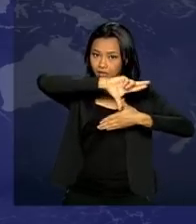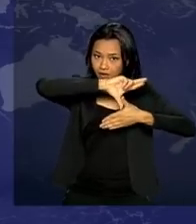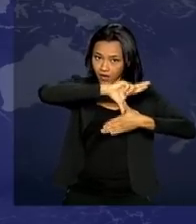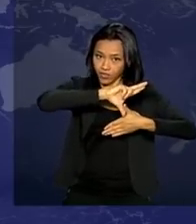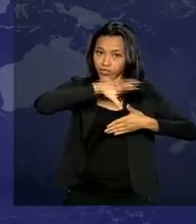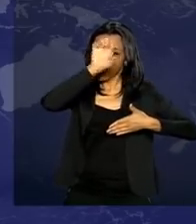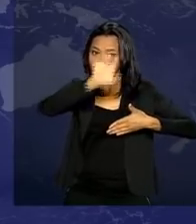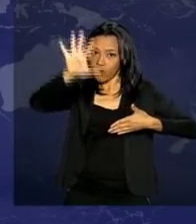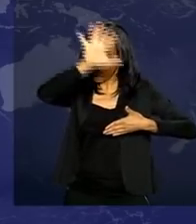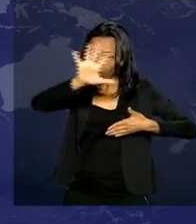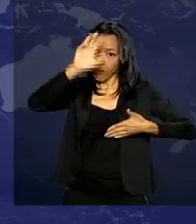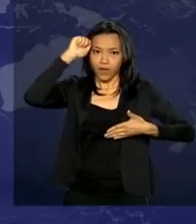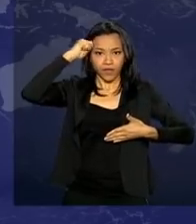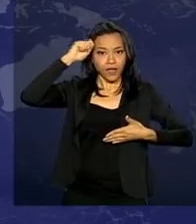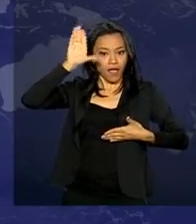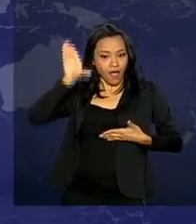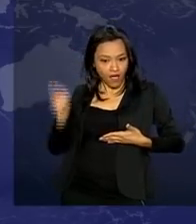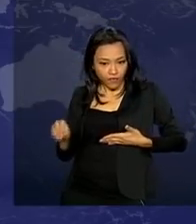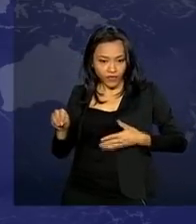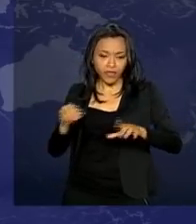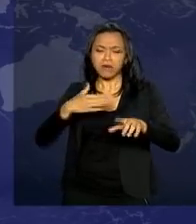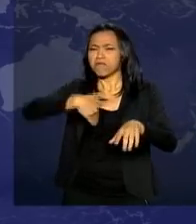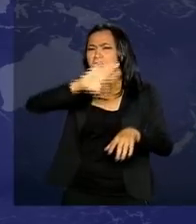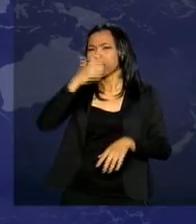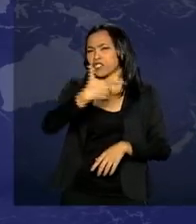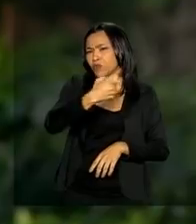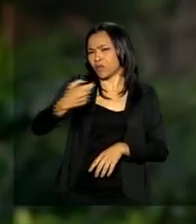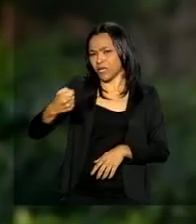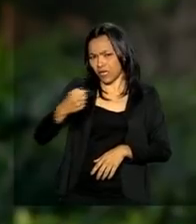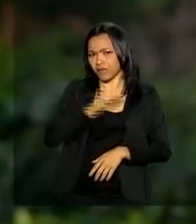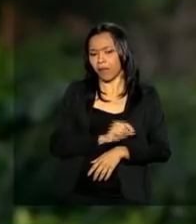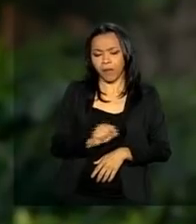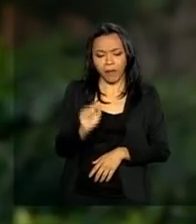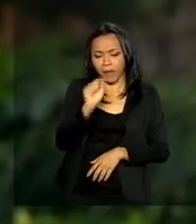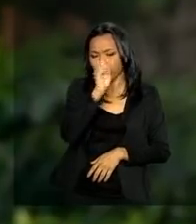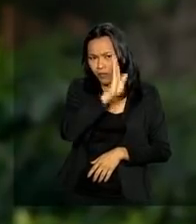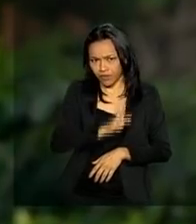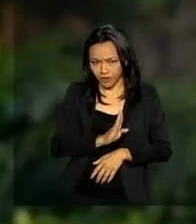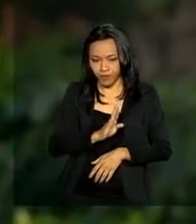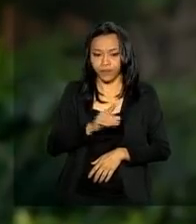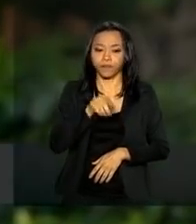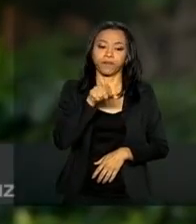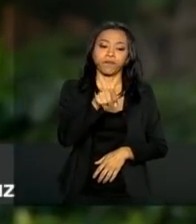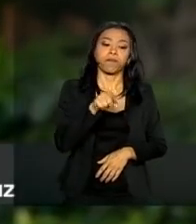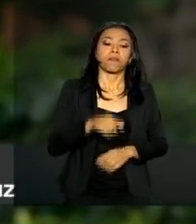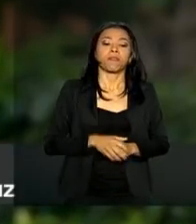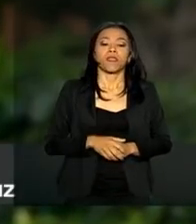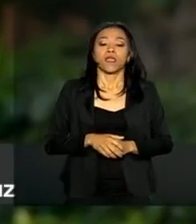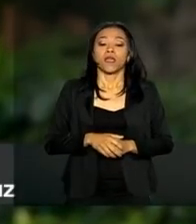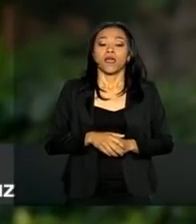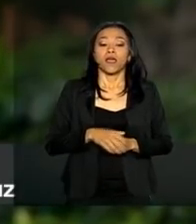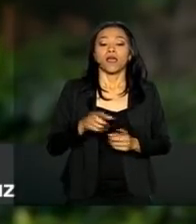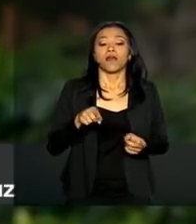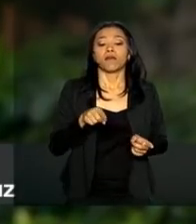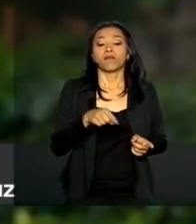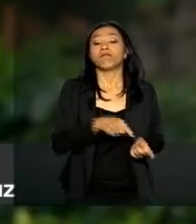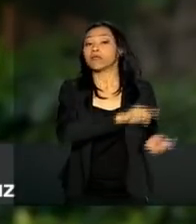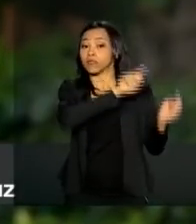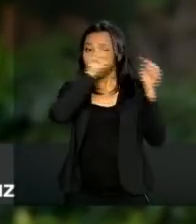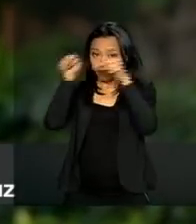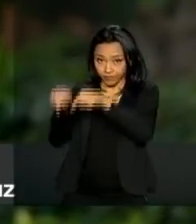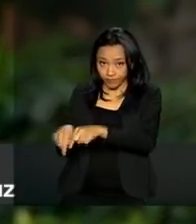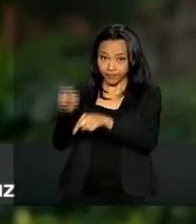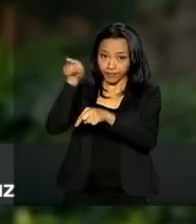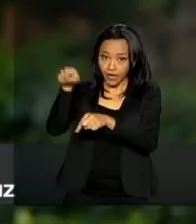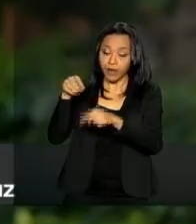Europa e África, além das mais de 200 no Brasil. Mandamos para cá, para Moçambique, técnicos nossos para